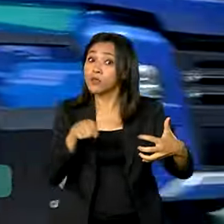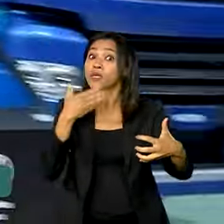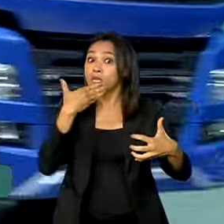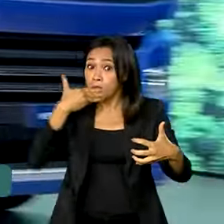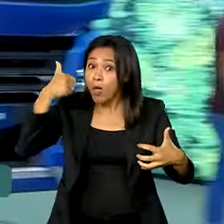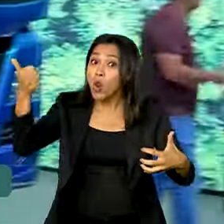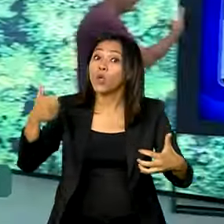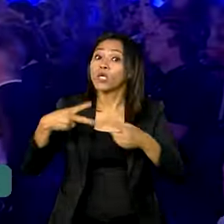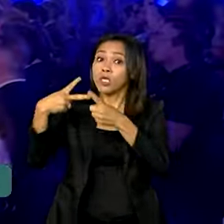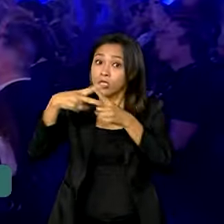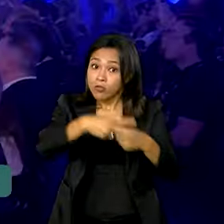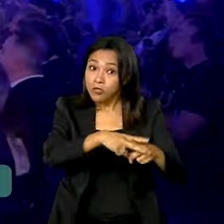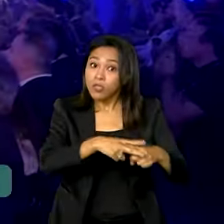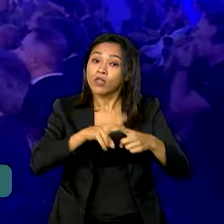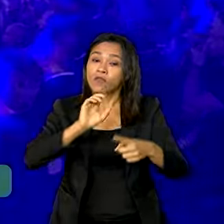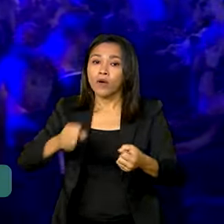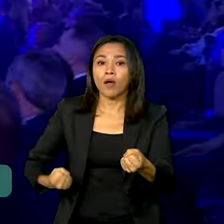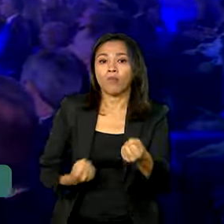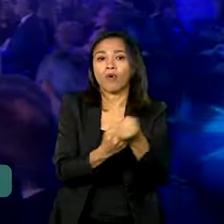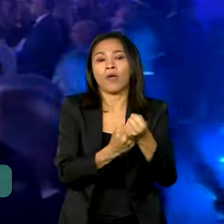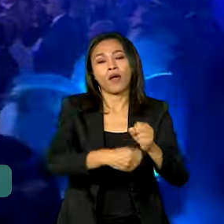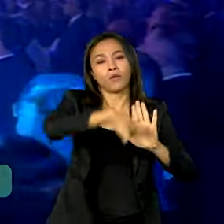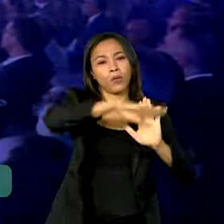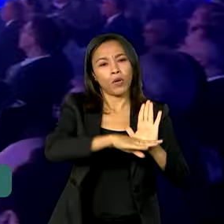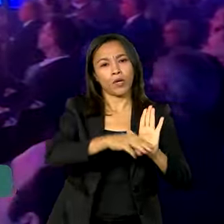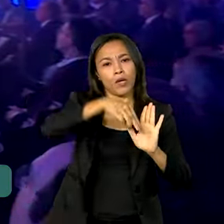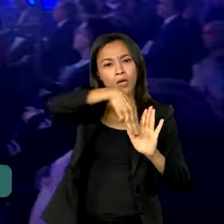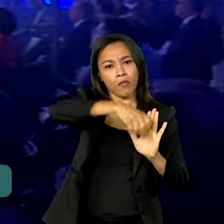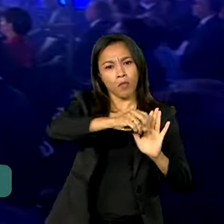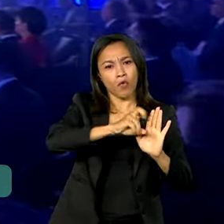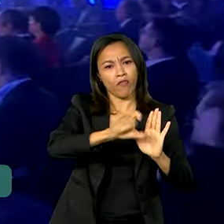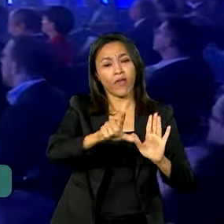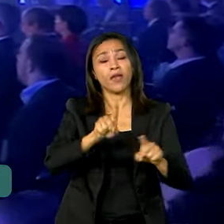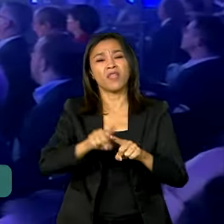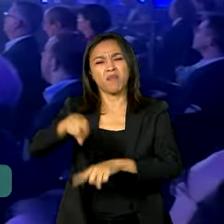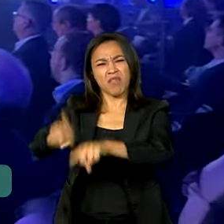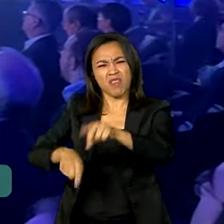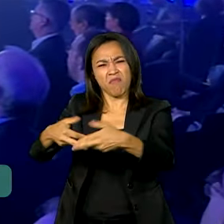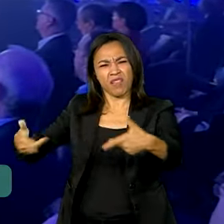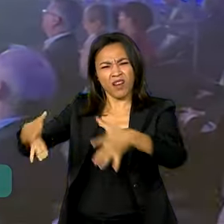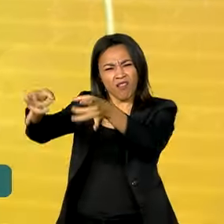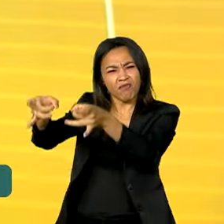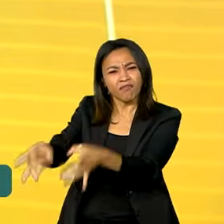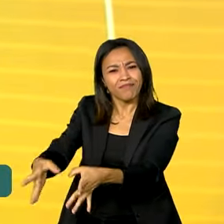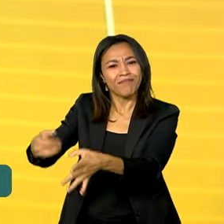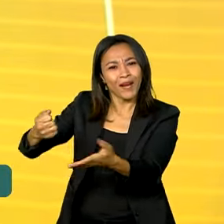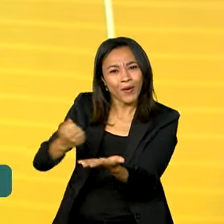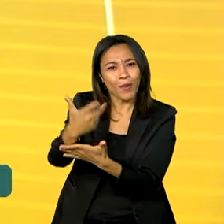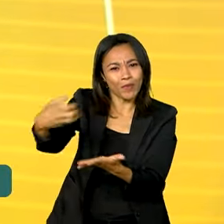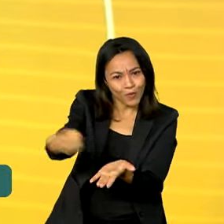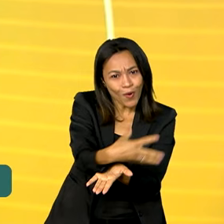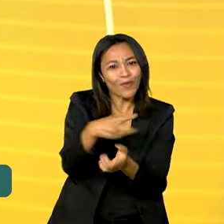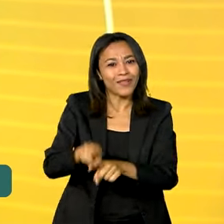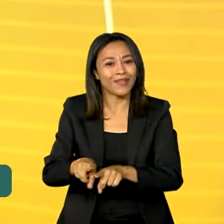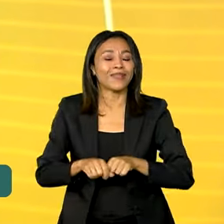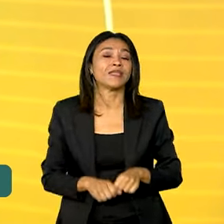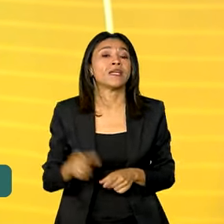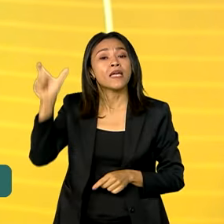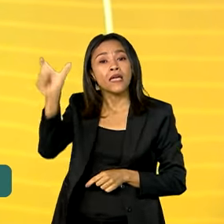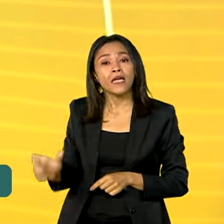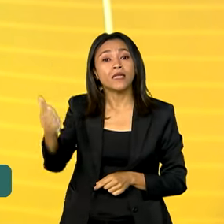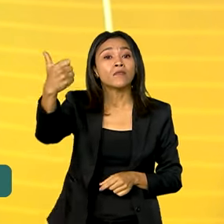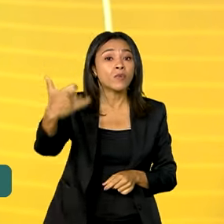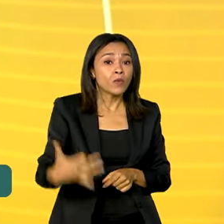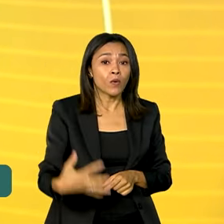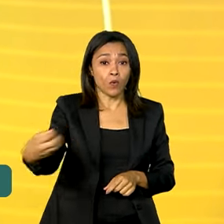setor alavancadas por programas como Mover e a Depreciação Acelerada. Geraldo Alckmin também falou sobre